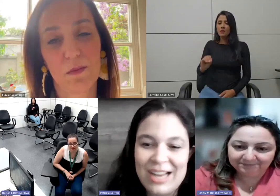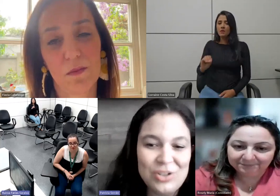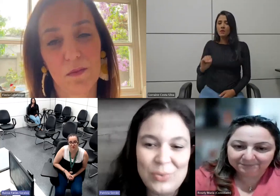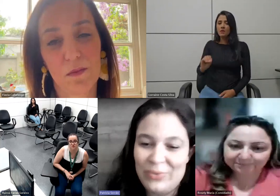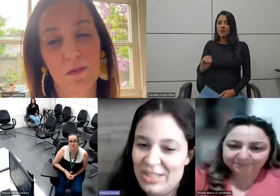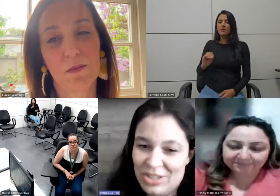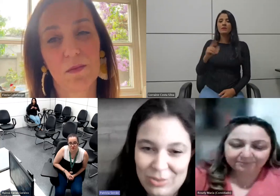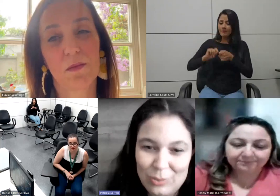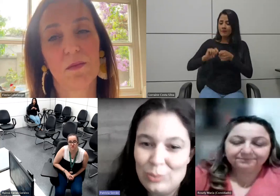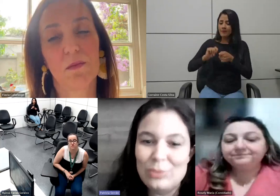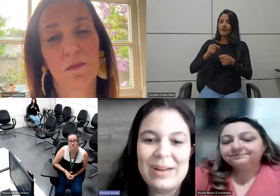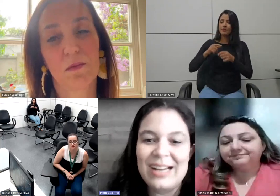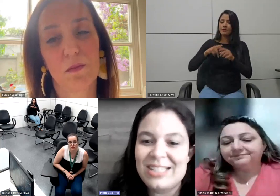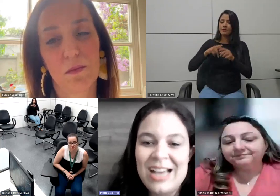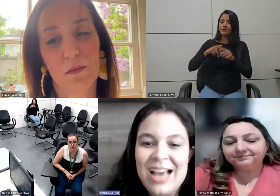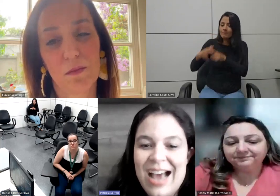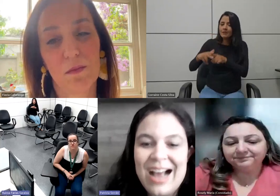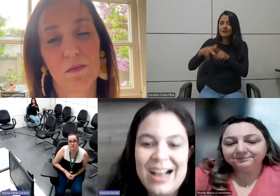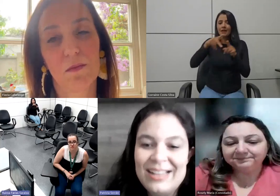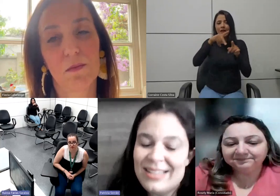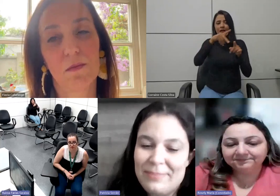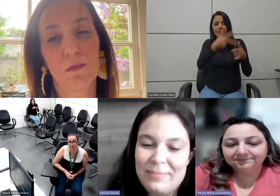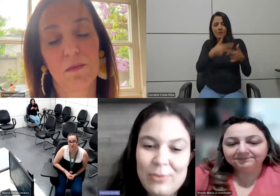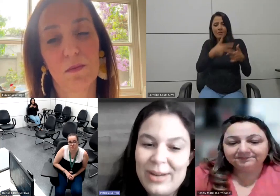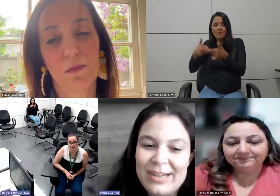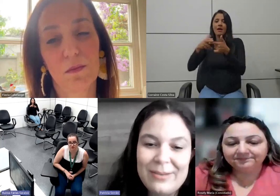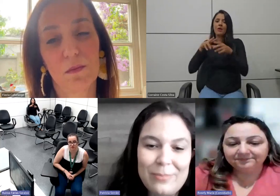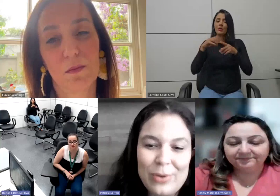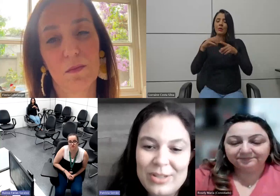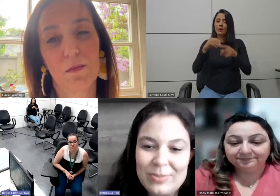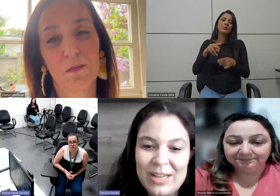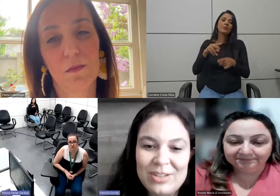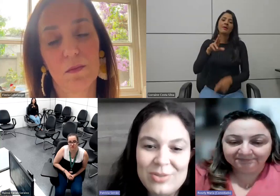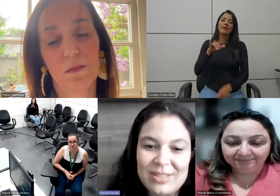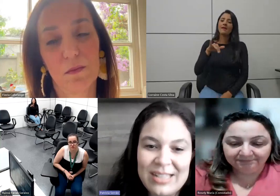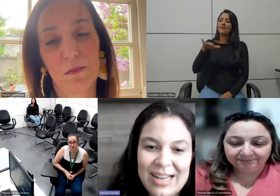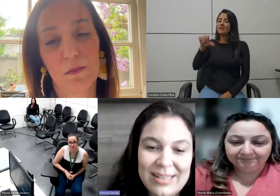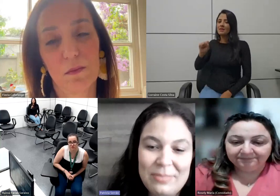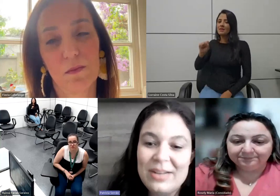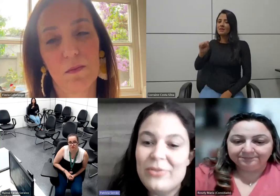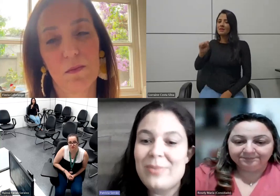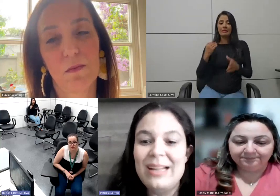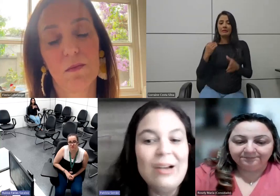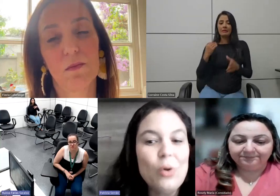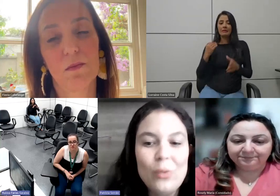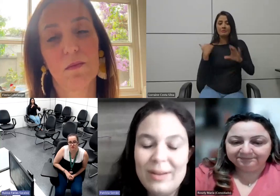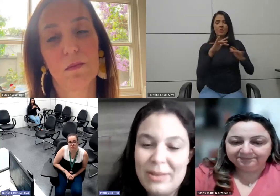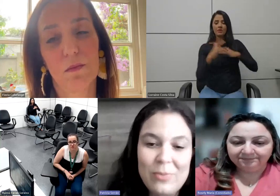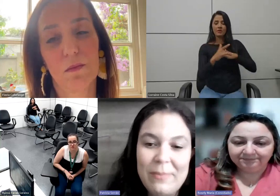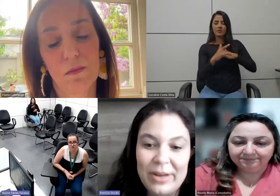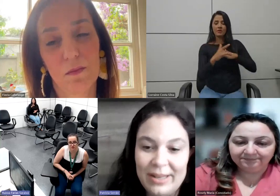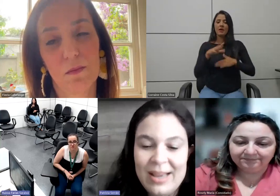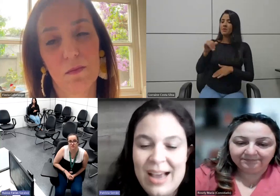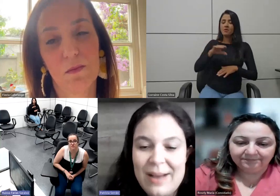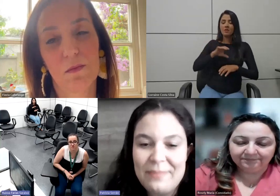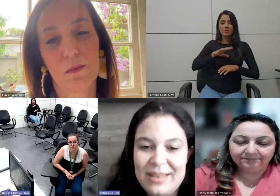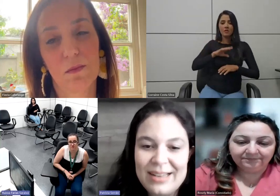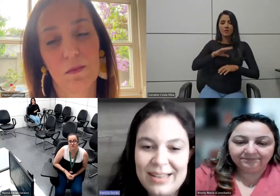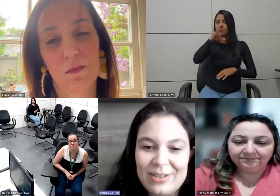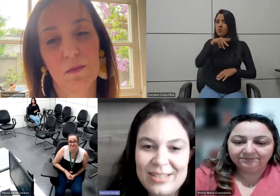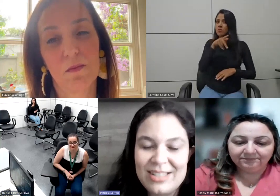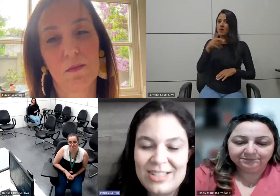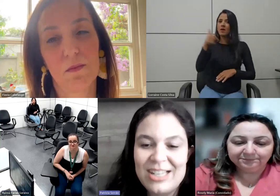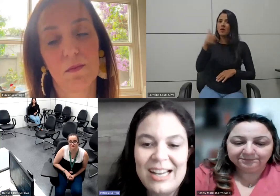atrás de editar e de ouvir de tudo mais a Raíssa que pegou e encampou isso pra redes sociais a Bia que foi uma leoa a Bia é uma mãe